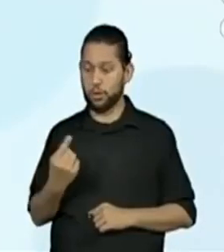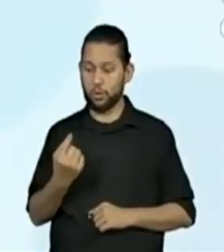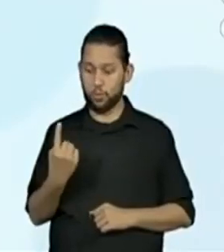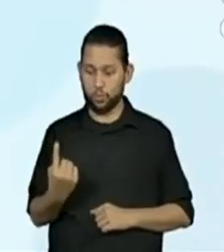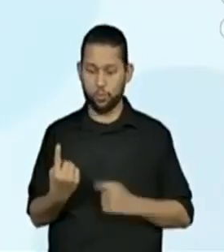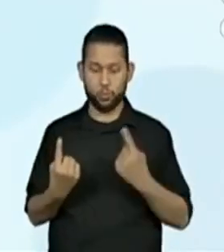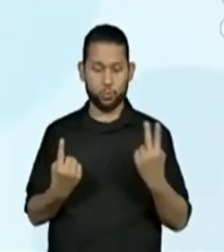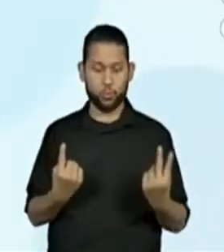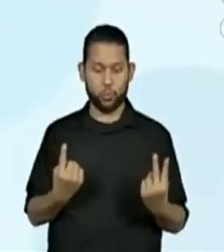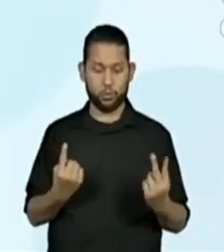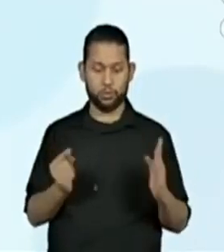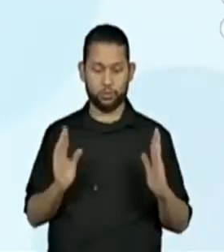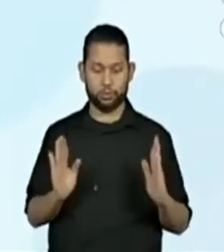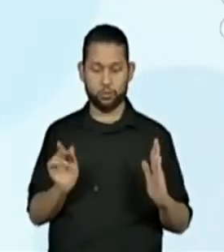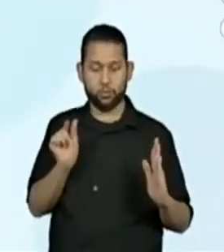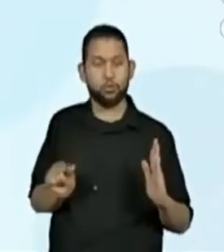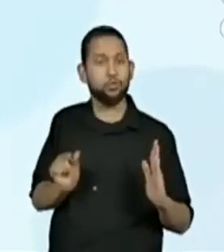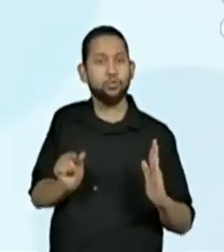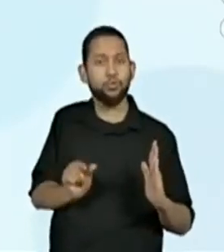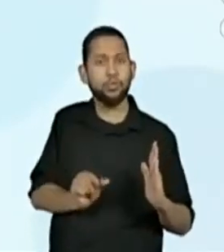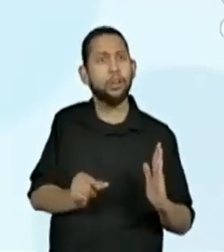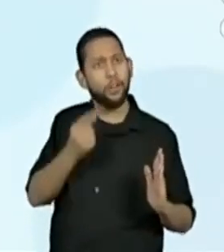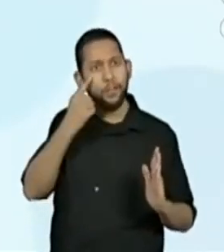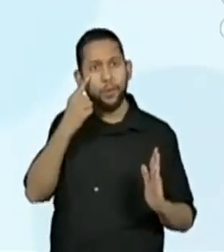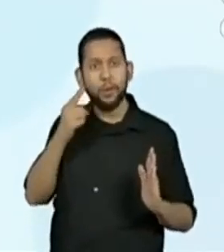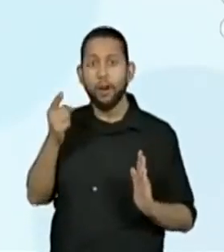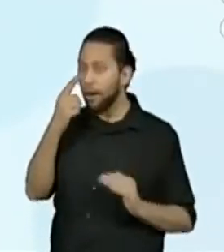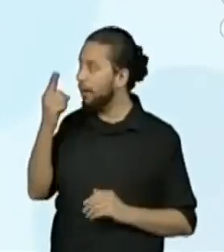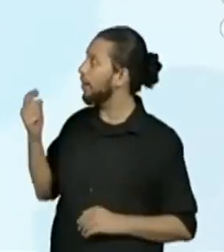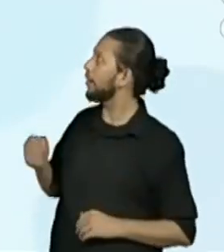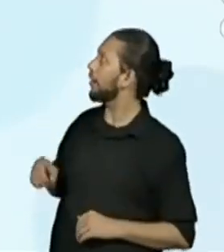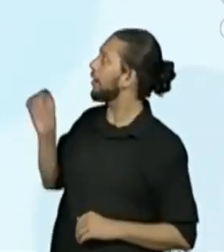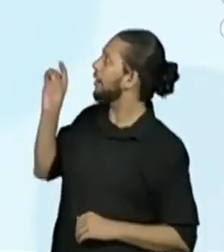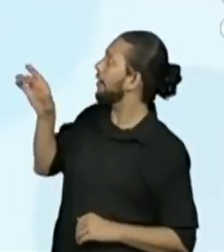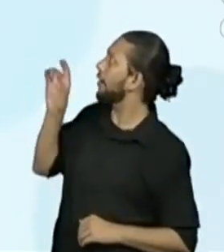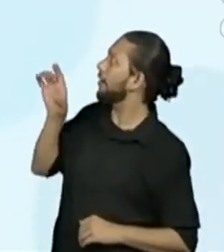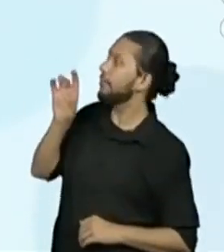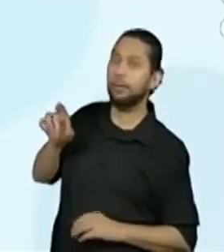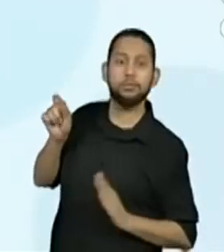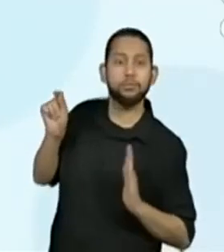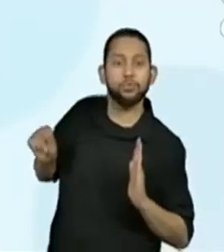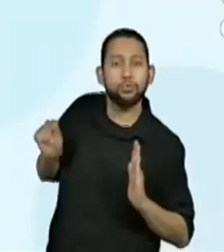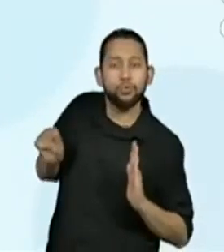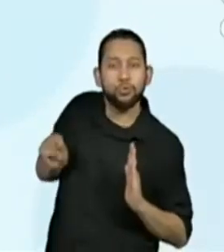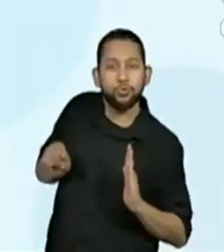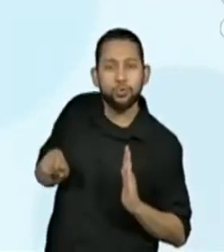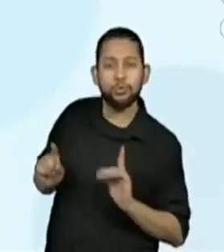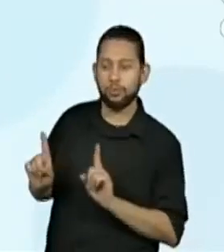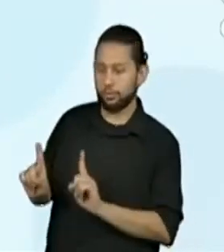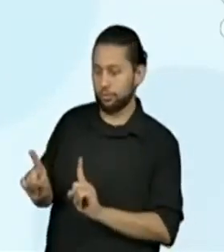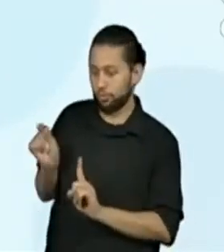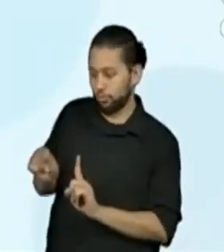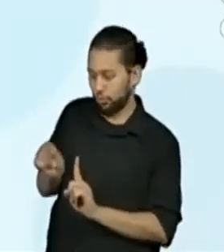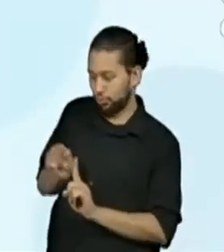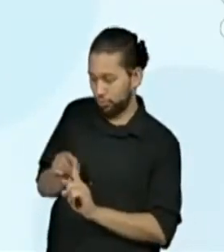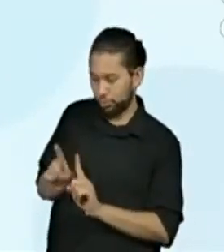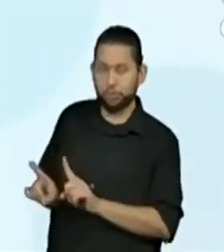mais subdivisões e assim por diante, entre um número e outro. Observem.